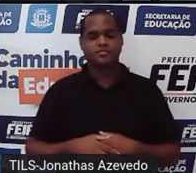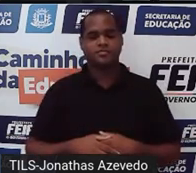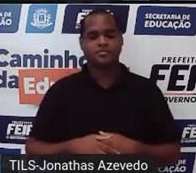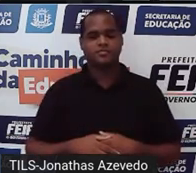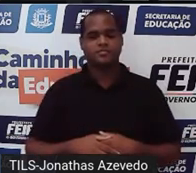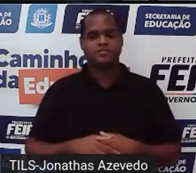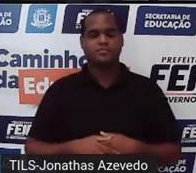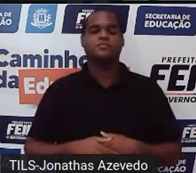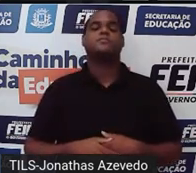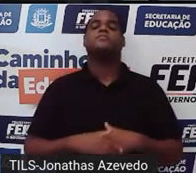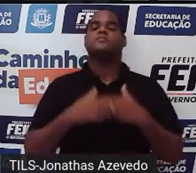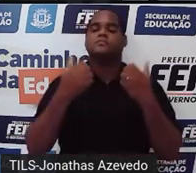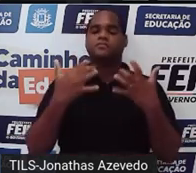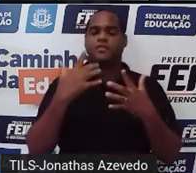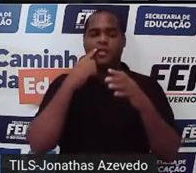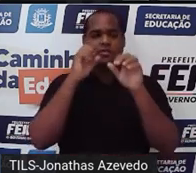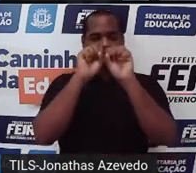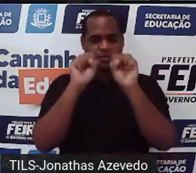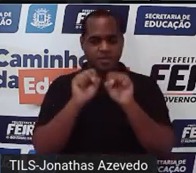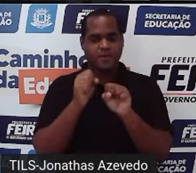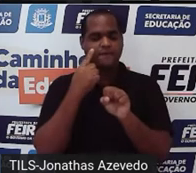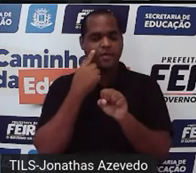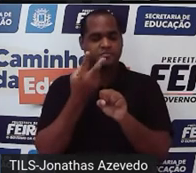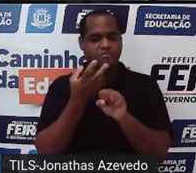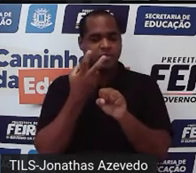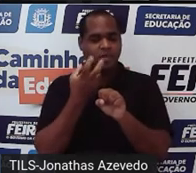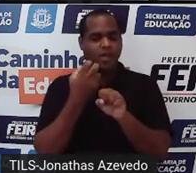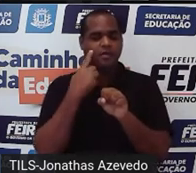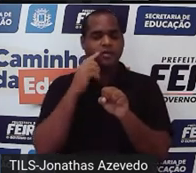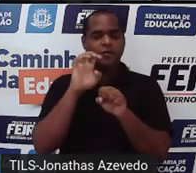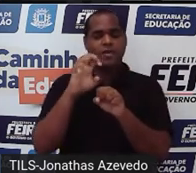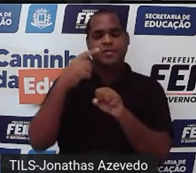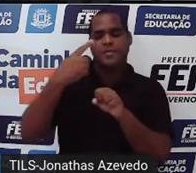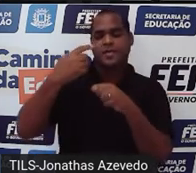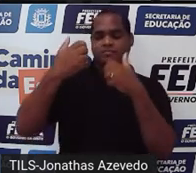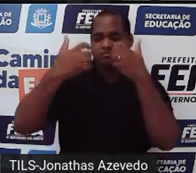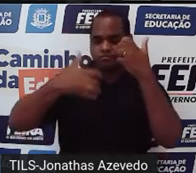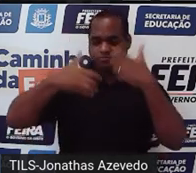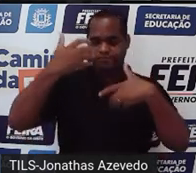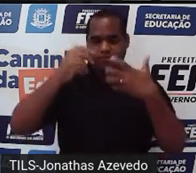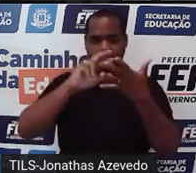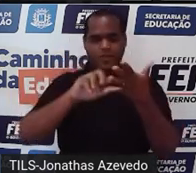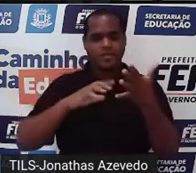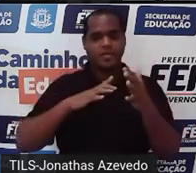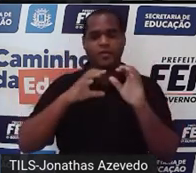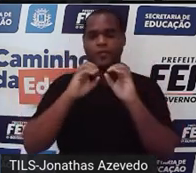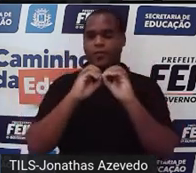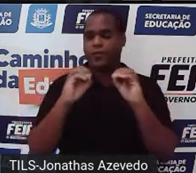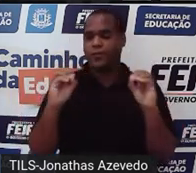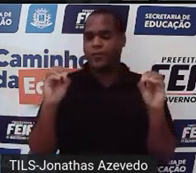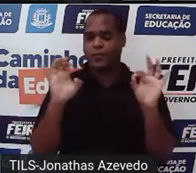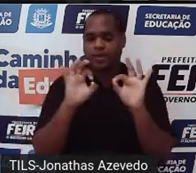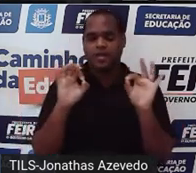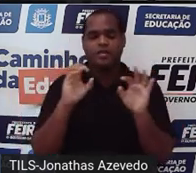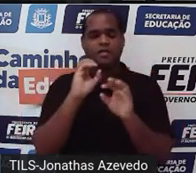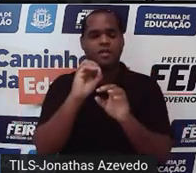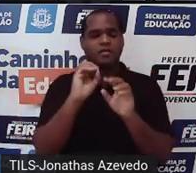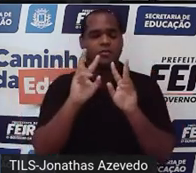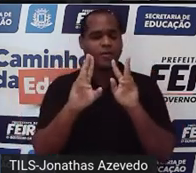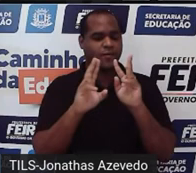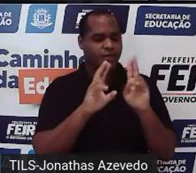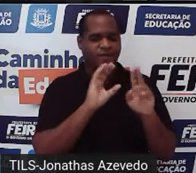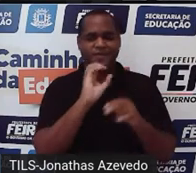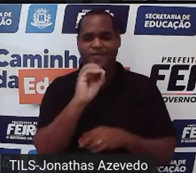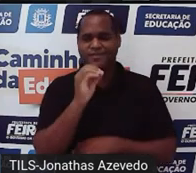e se num sistema a gente tem equações equivalentes vai acontecer vai zerar tudo vai ficar zero igual a zero mesmo